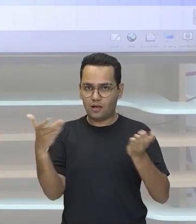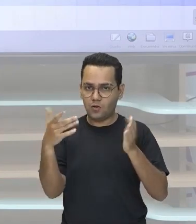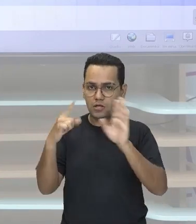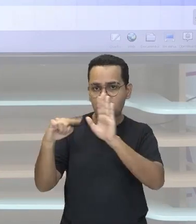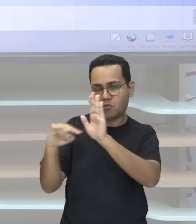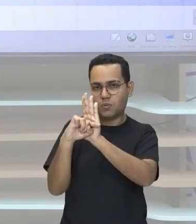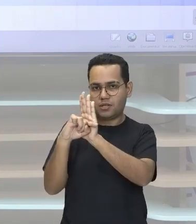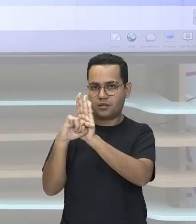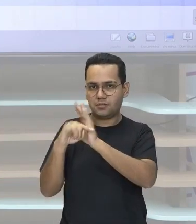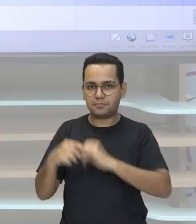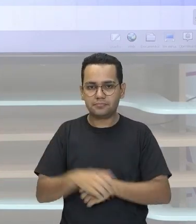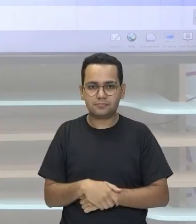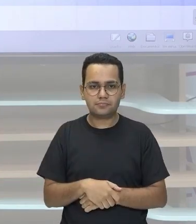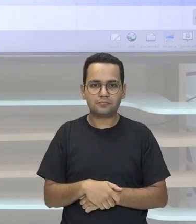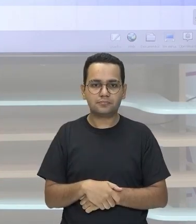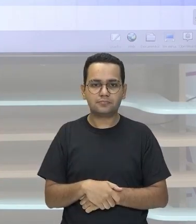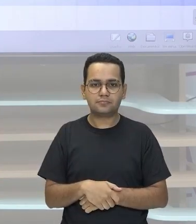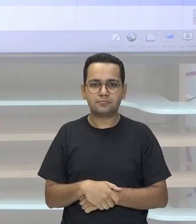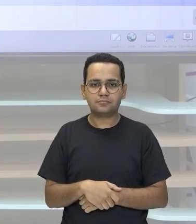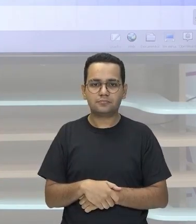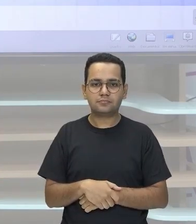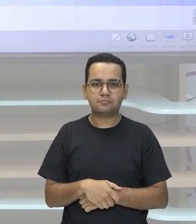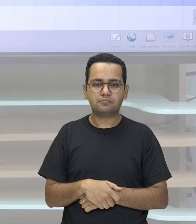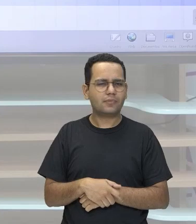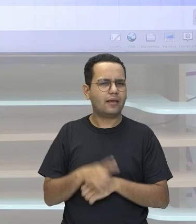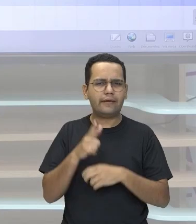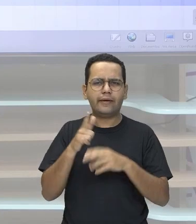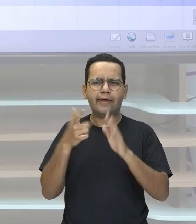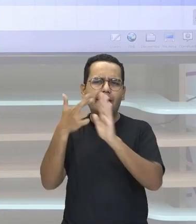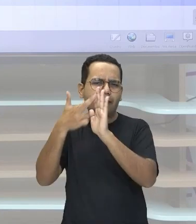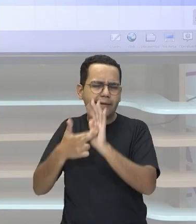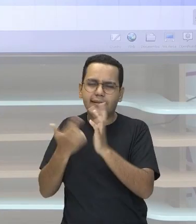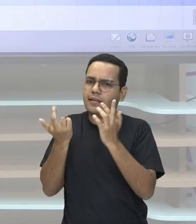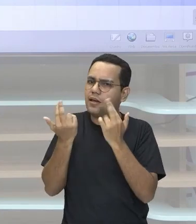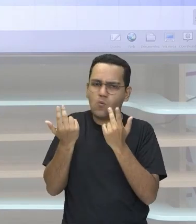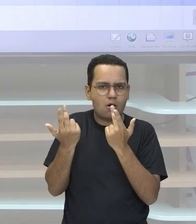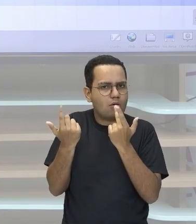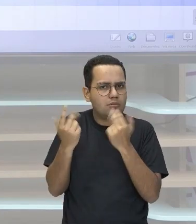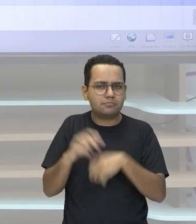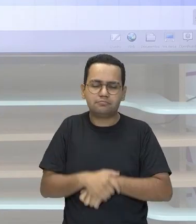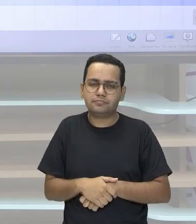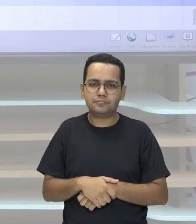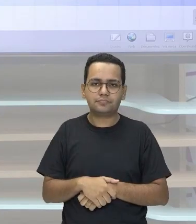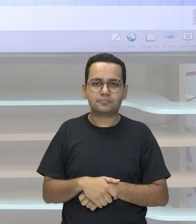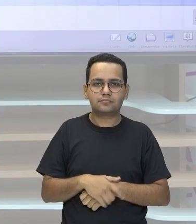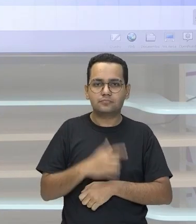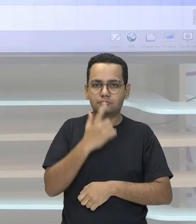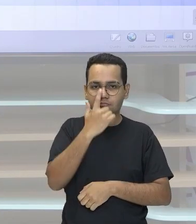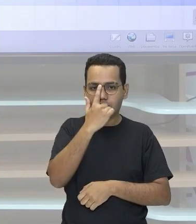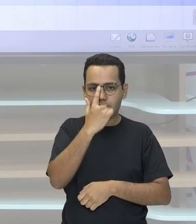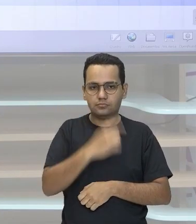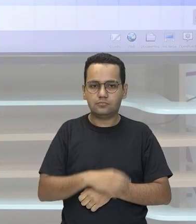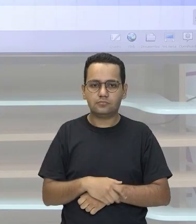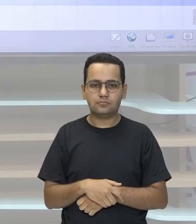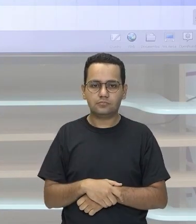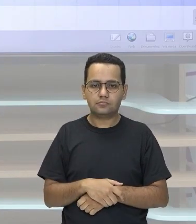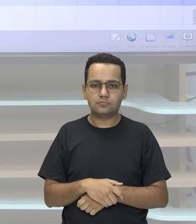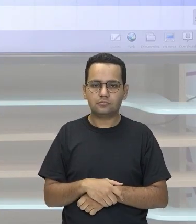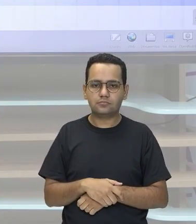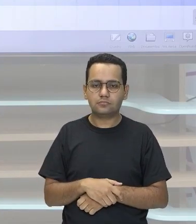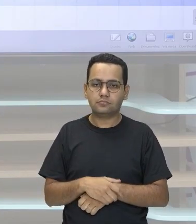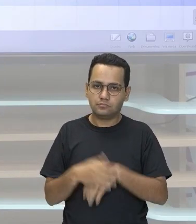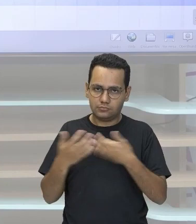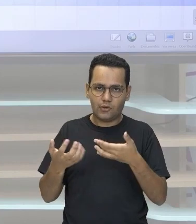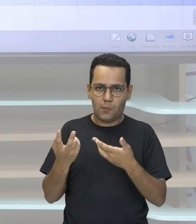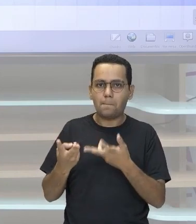análoga Na subtração Mesma coisa Vamos ter que olhar Se a potência de